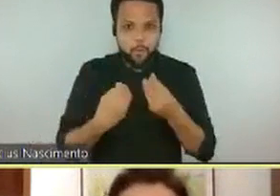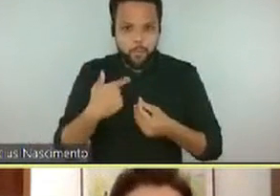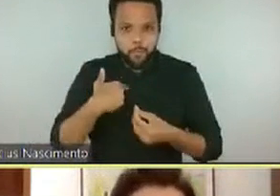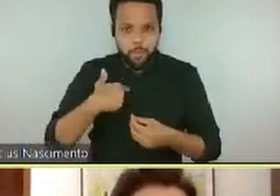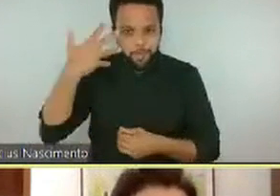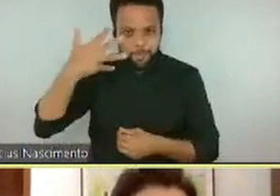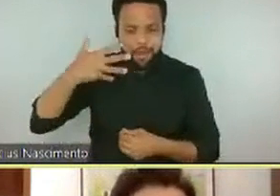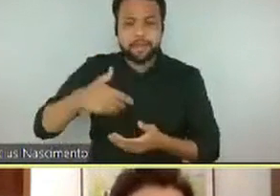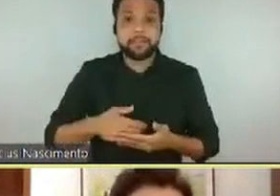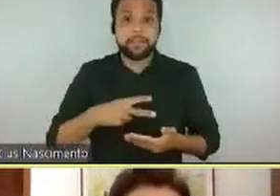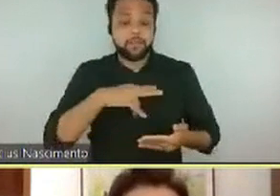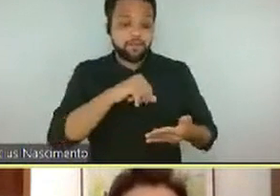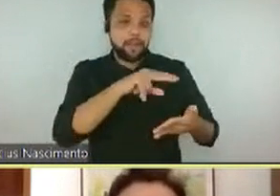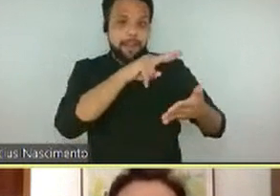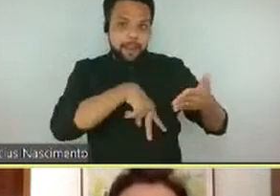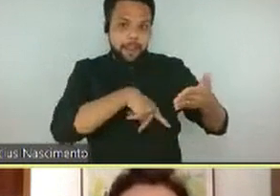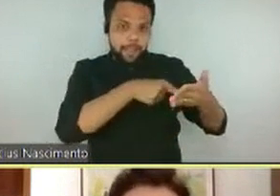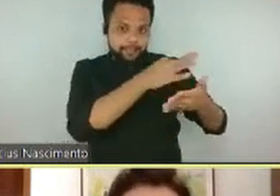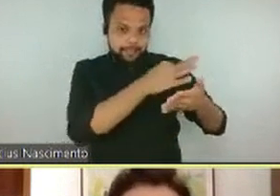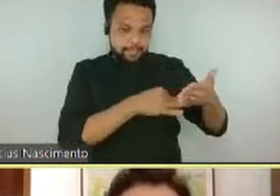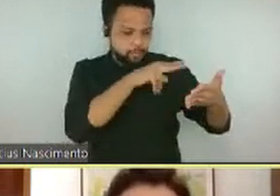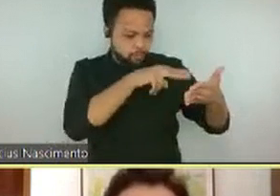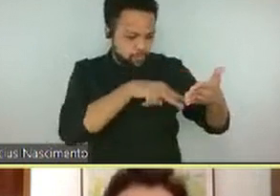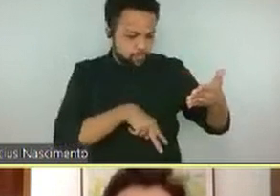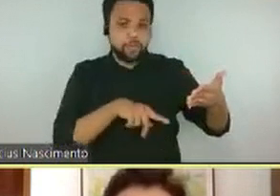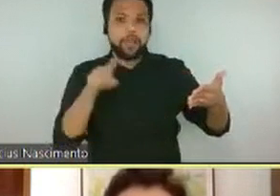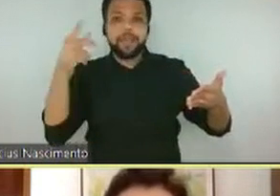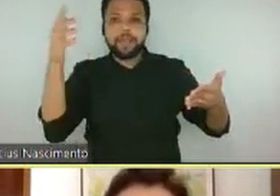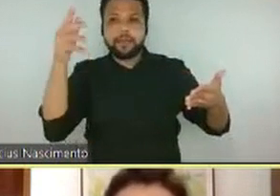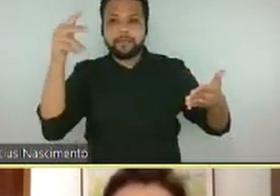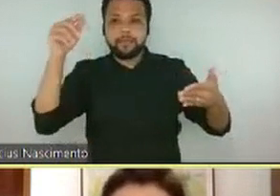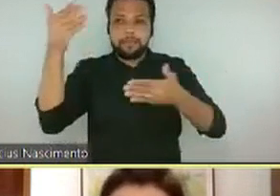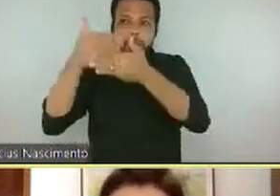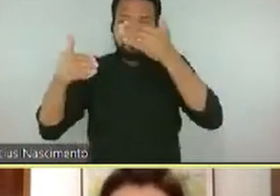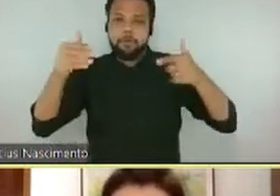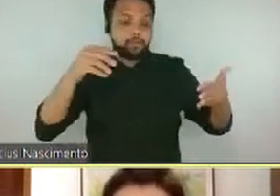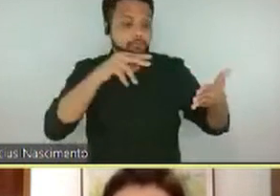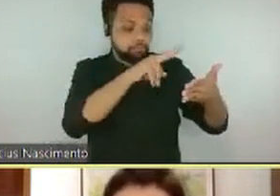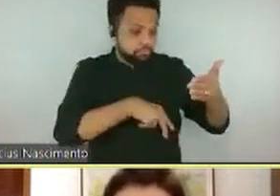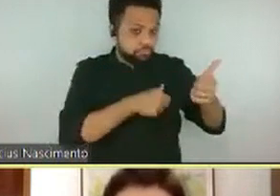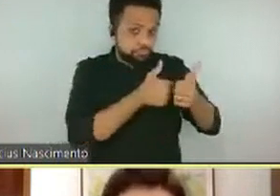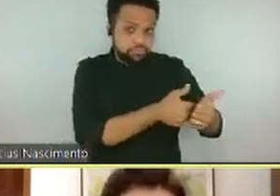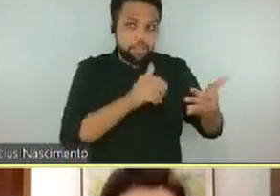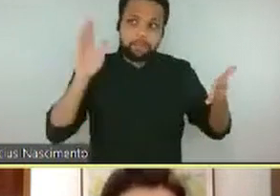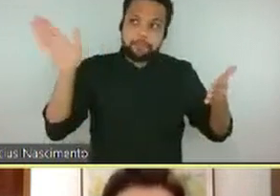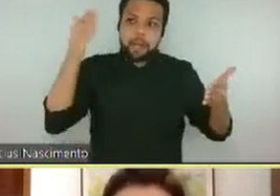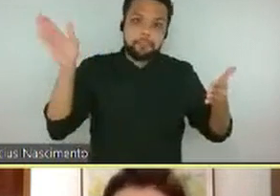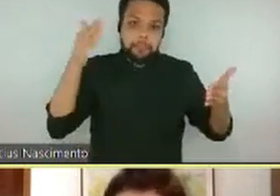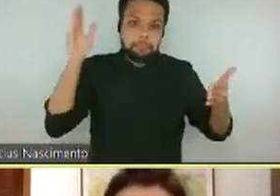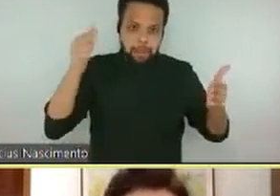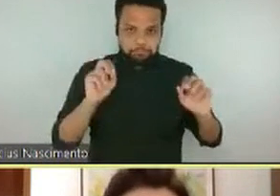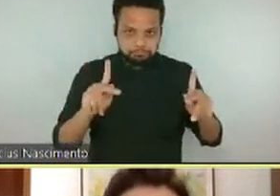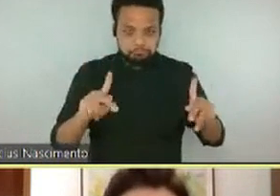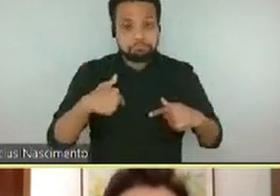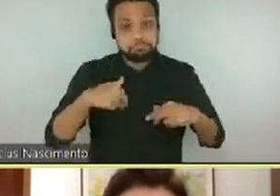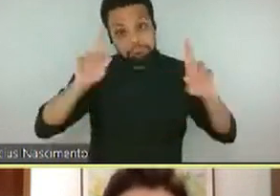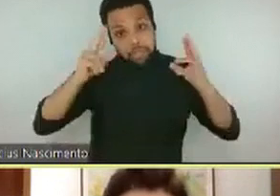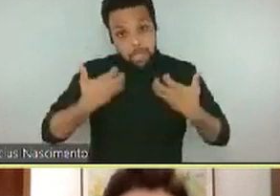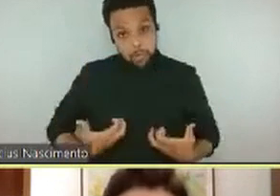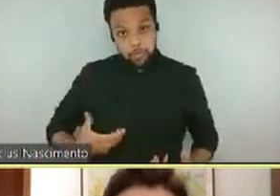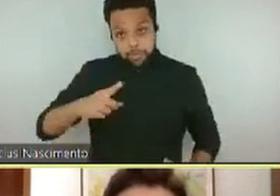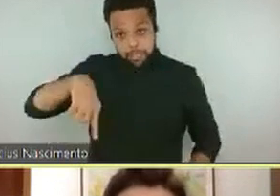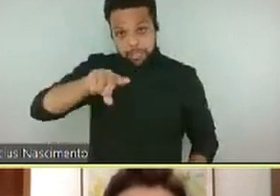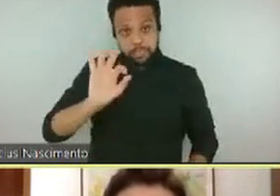não cansativo. O curso para professores Verde, Alugar e Experimentar a Arte, Imersão no MAC, organizado pelo